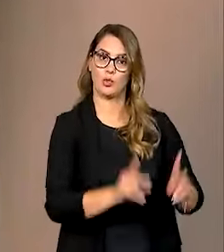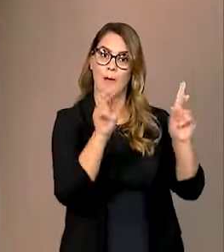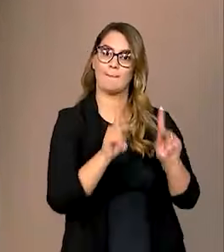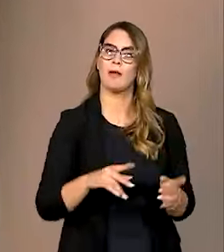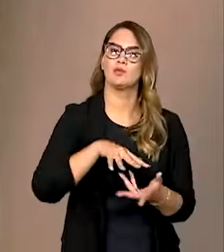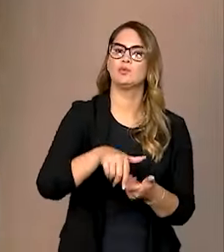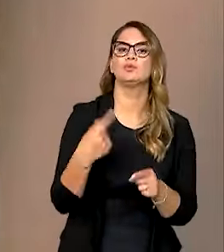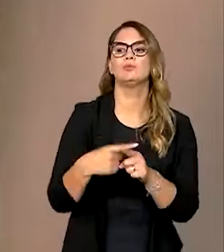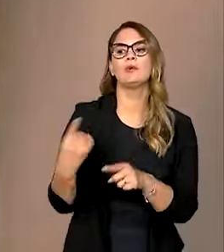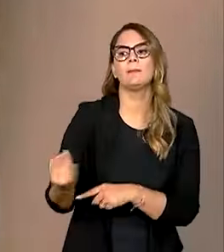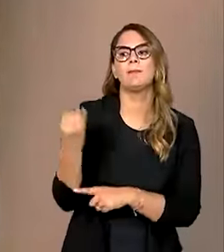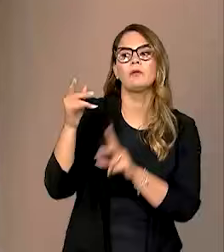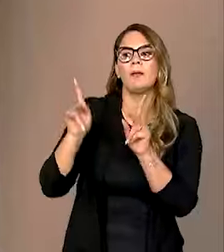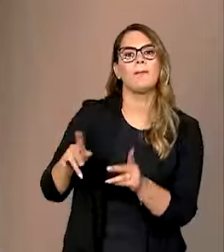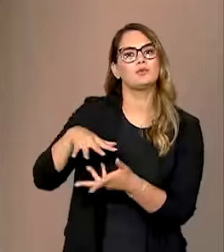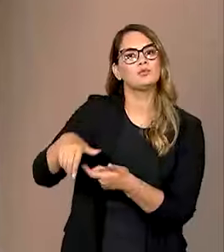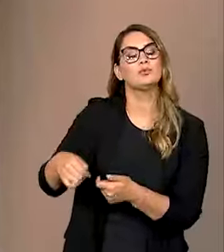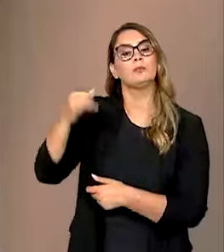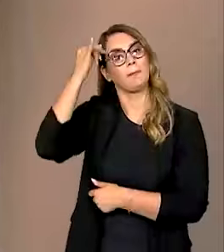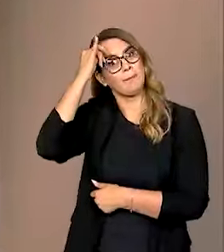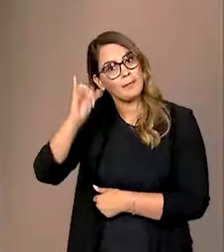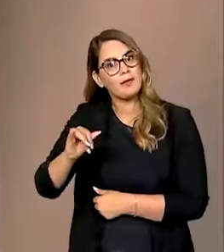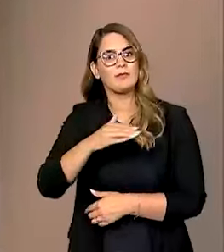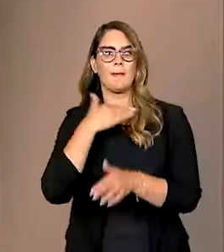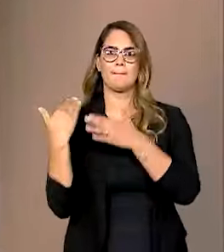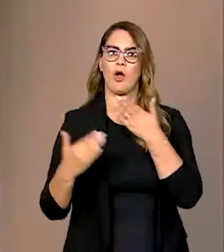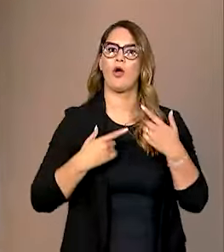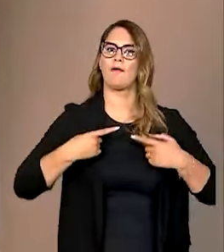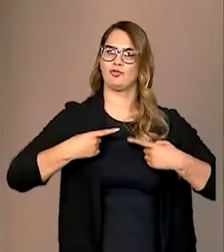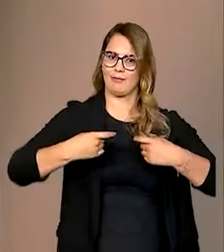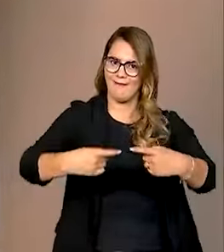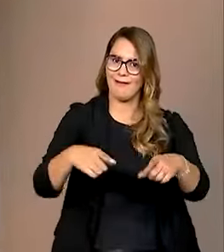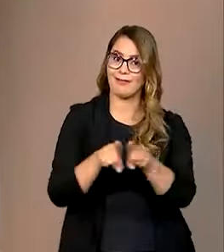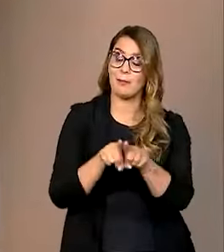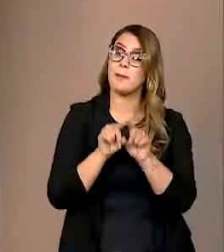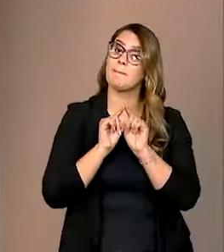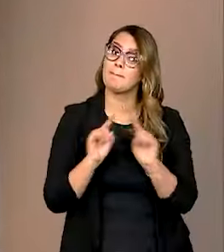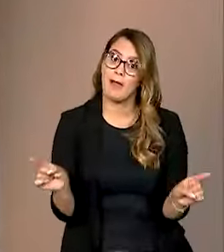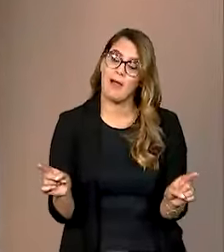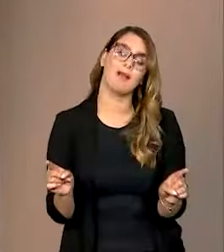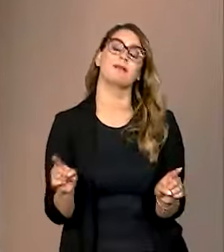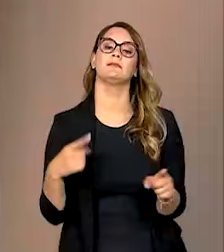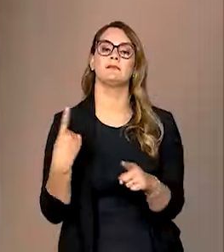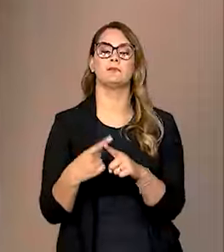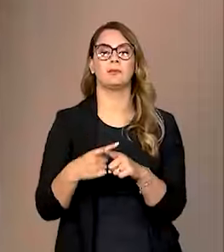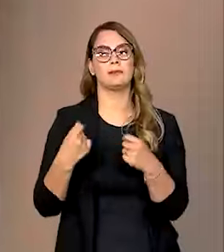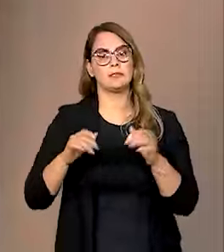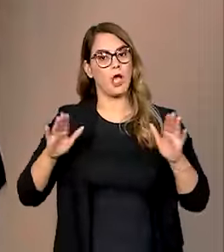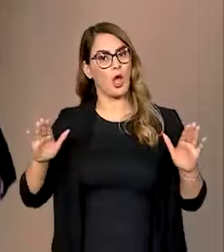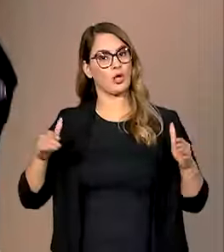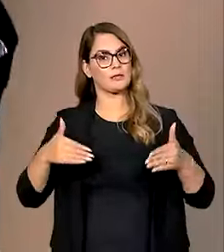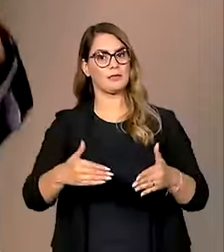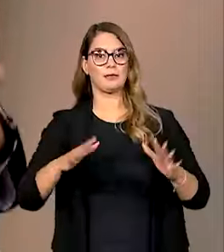mundo. E por que é importante ter a paz no mundo? Não só para evitar as mortes de uma guerra, mas também porque é preciso concentrar